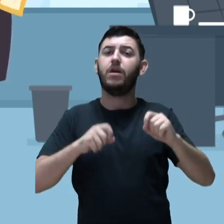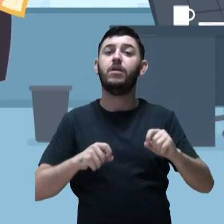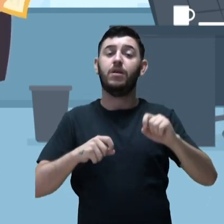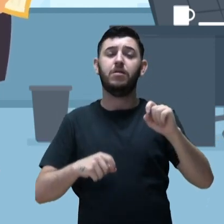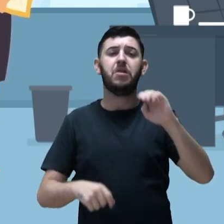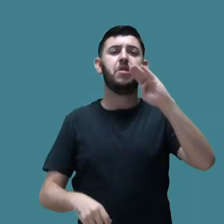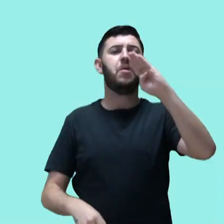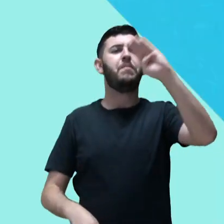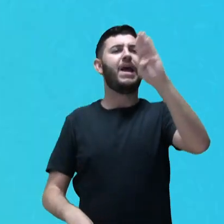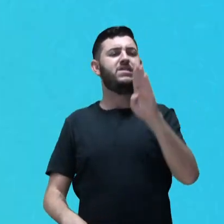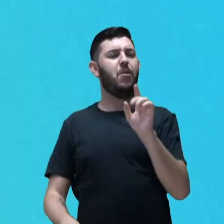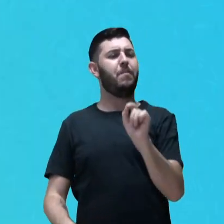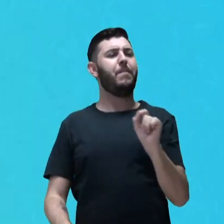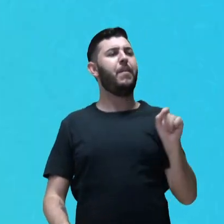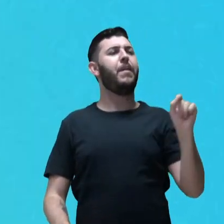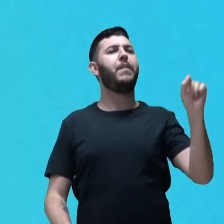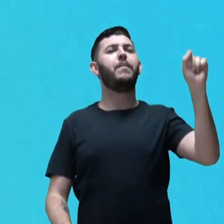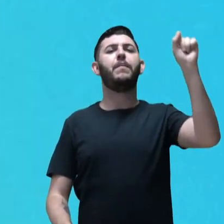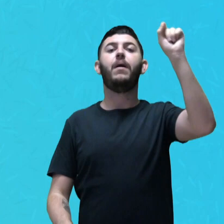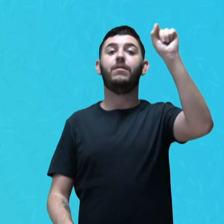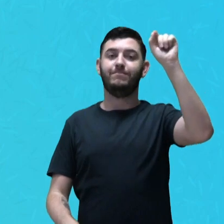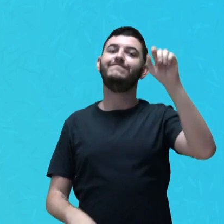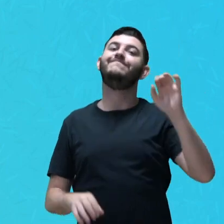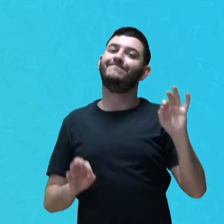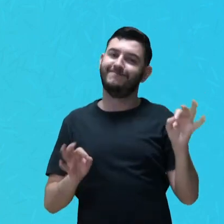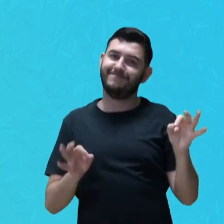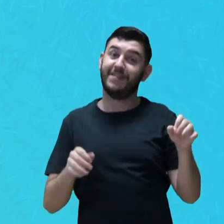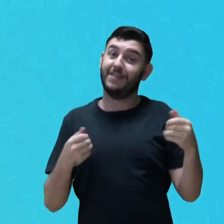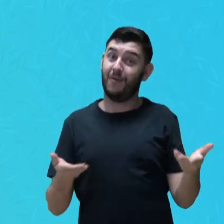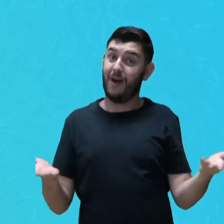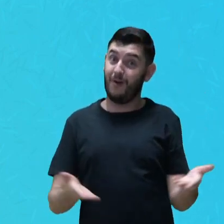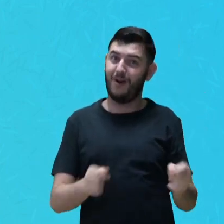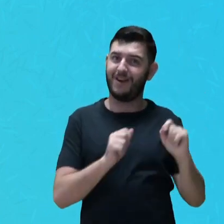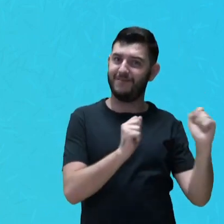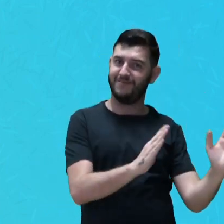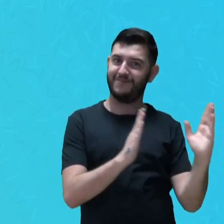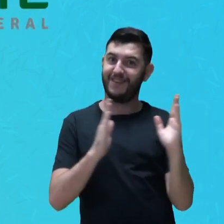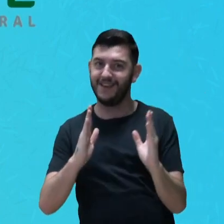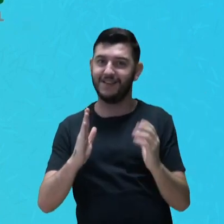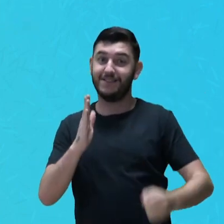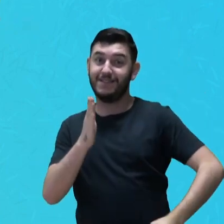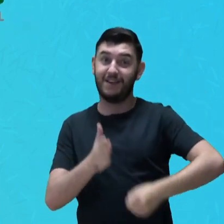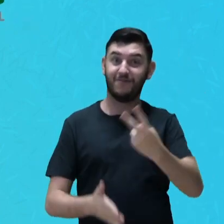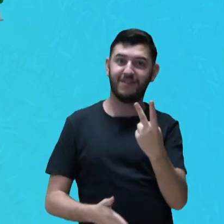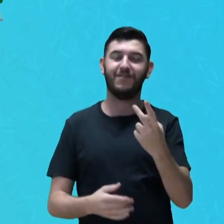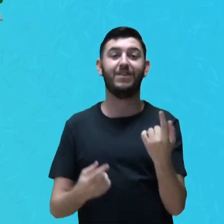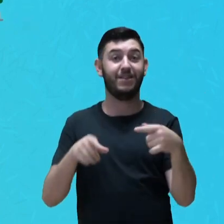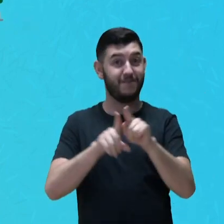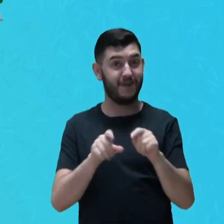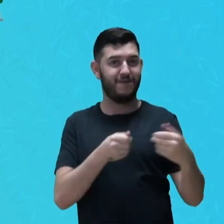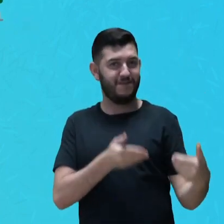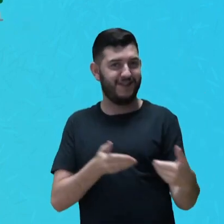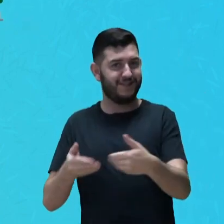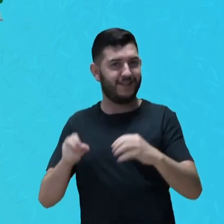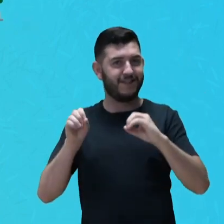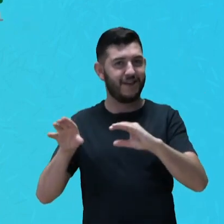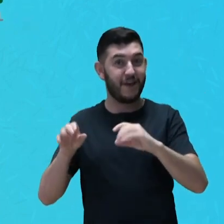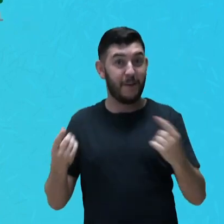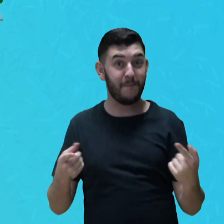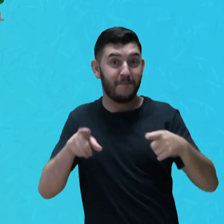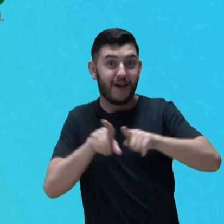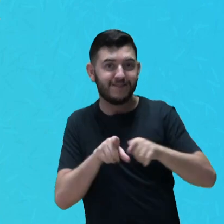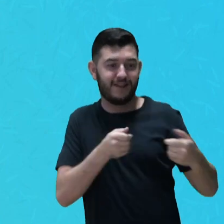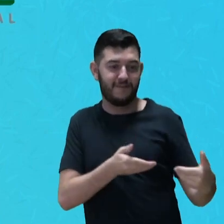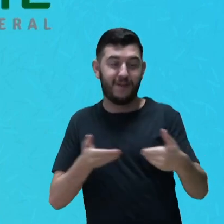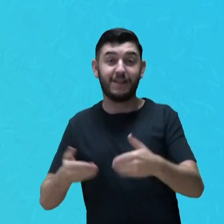metropolitanas no Brasil. Nesta segunda edição, o Ministério da Educação atua em parceria com o Ministério